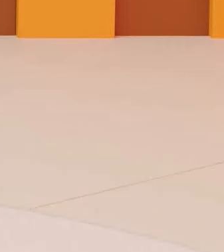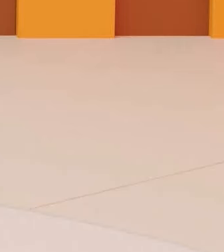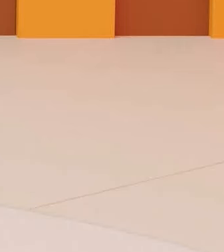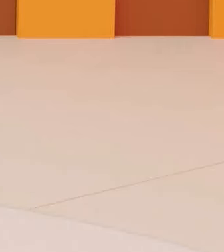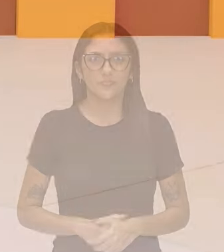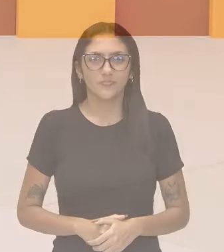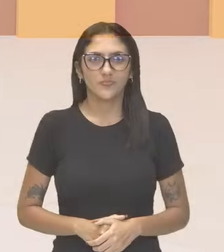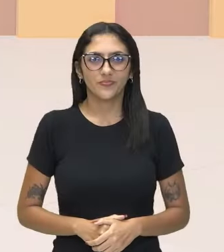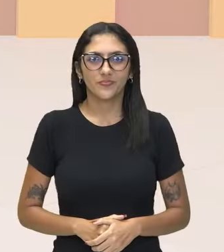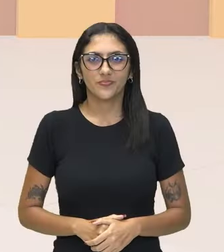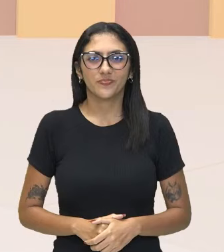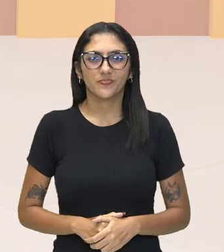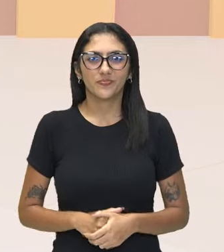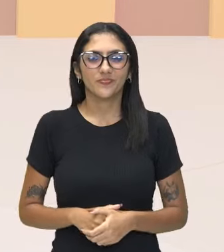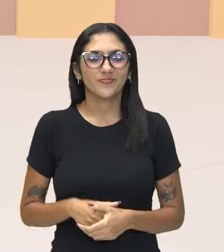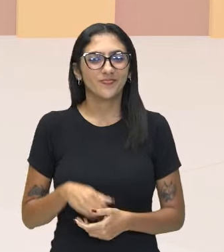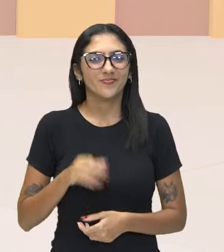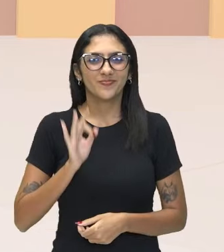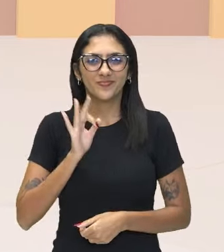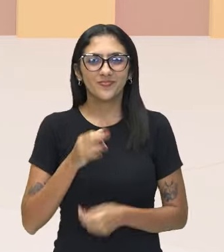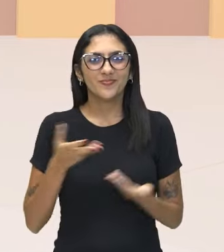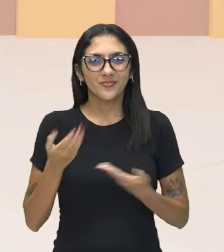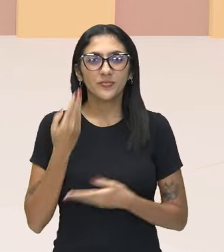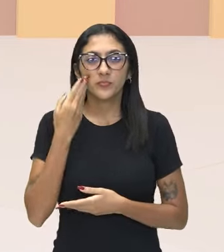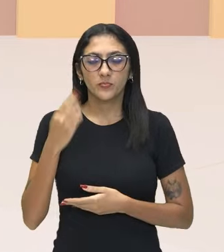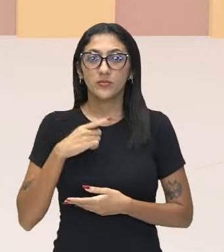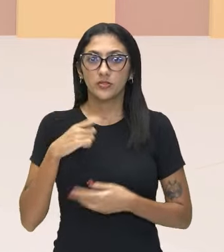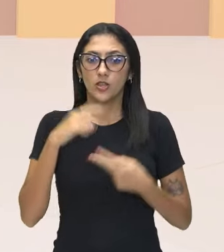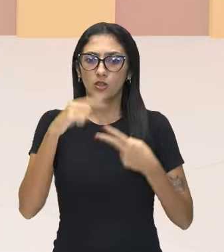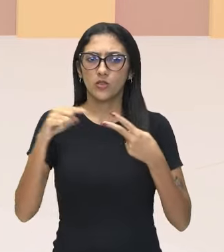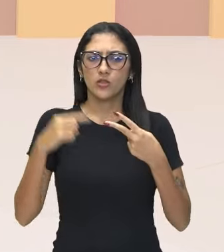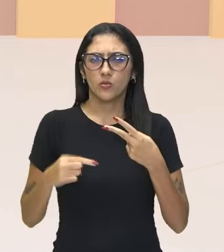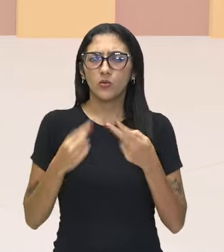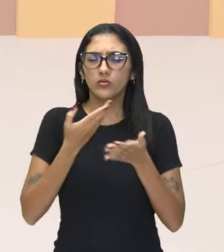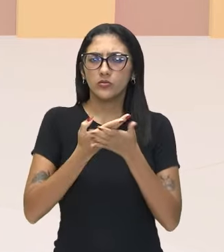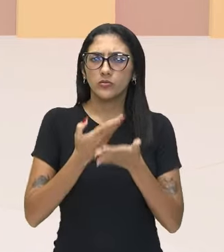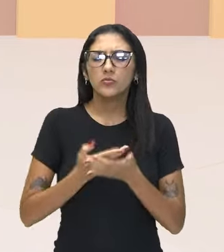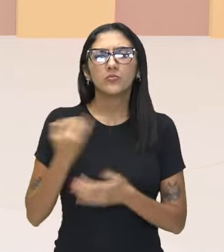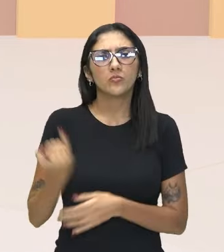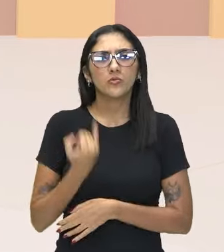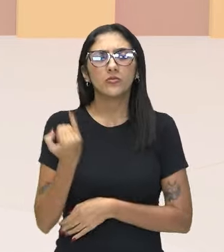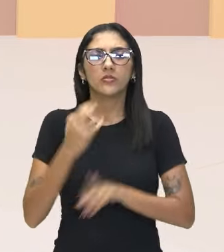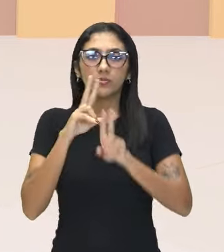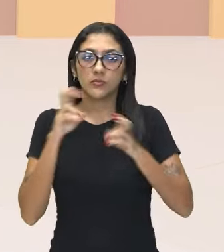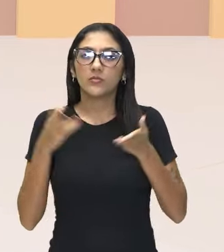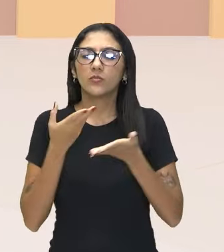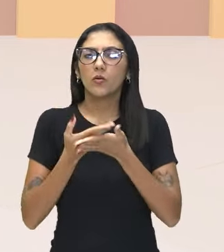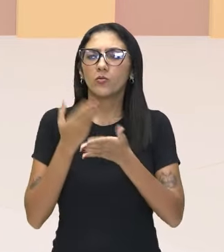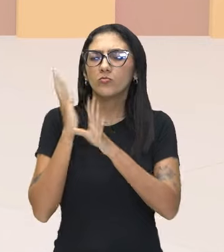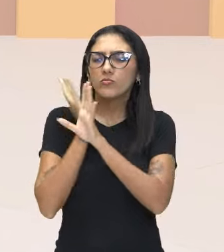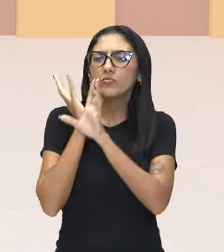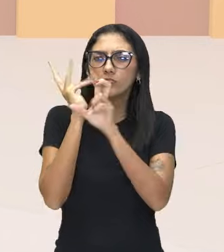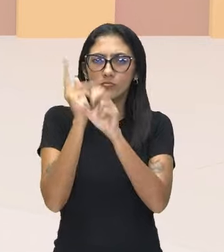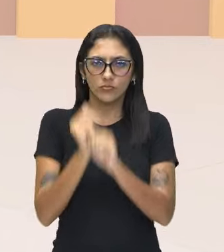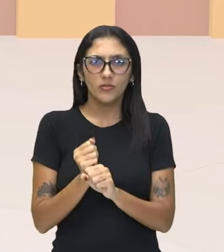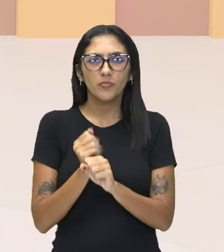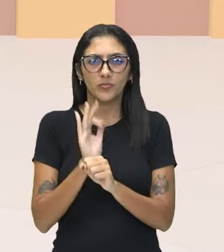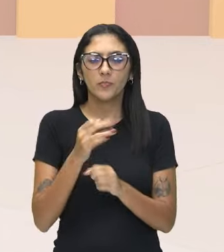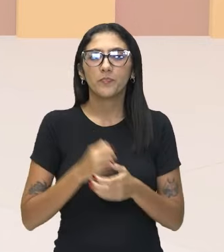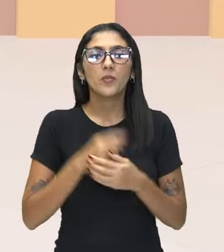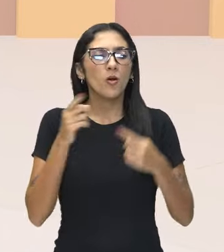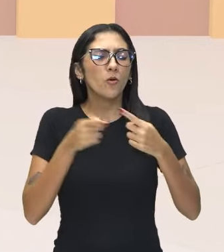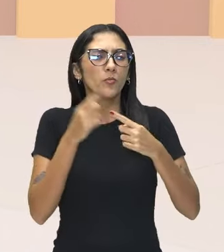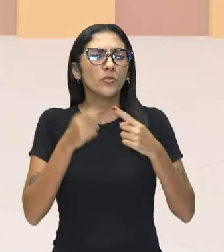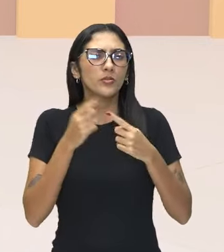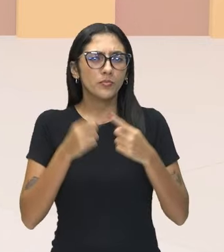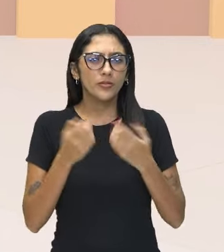Muito bem, pessoal. Então, olha só, nós temos dois assuntos bem interessantes nessa nossa revisão aqui. O primeiro